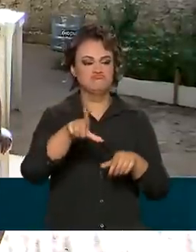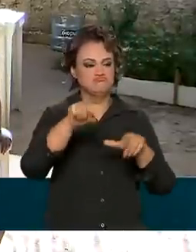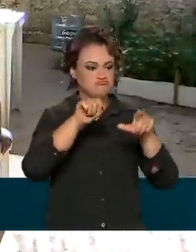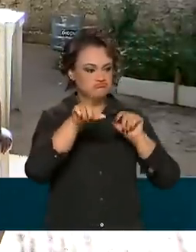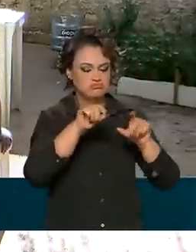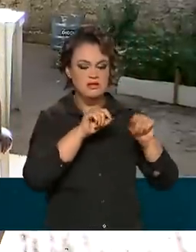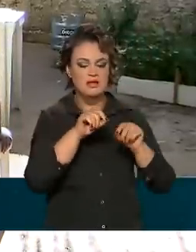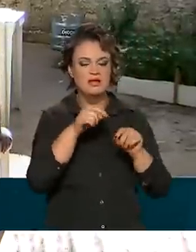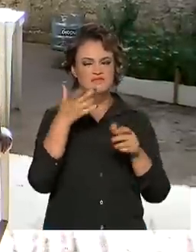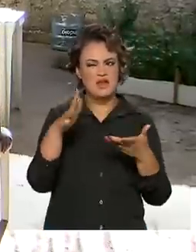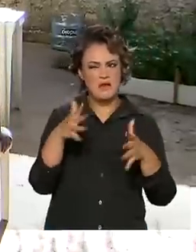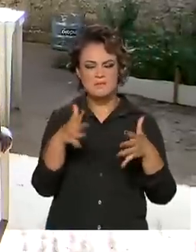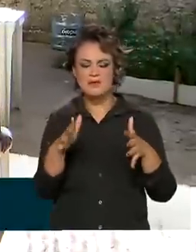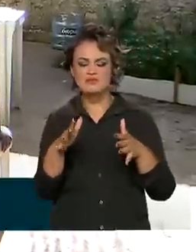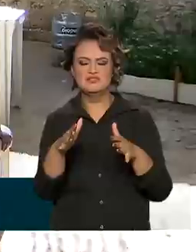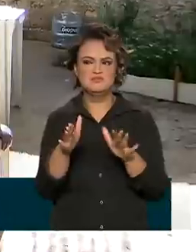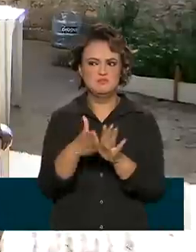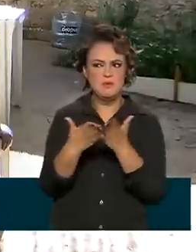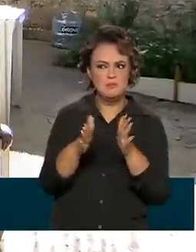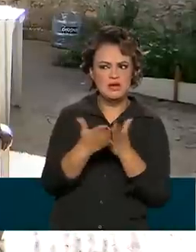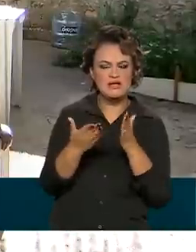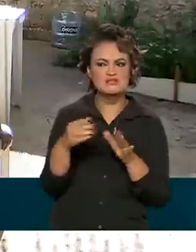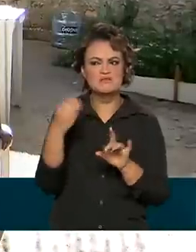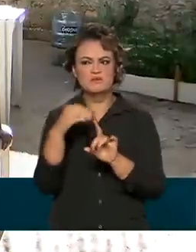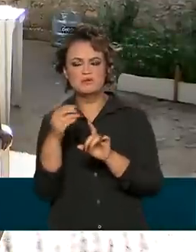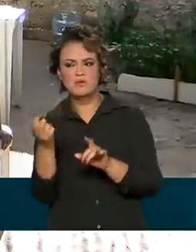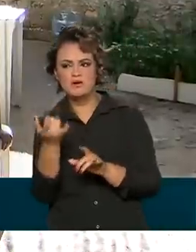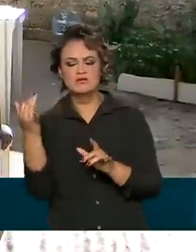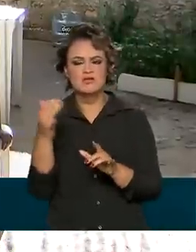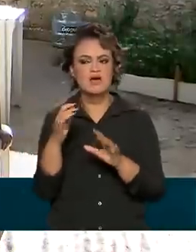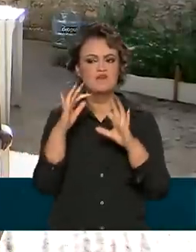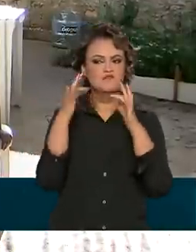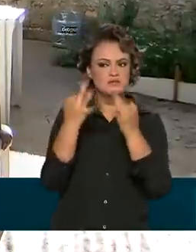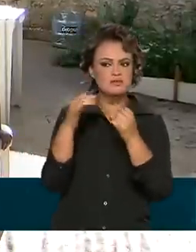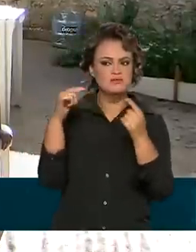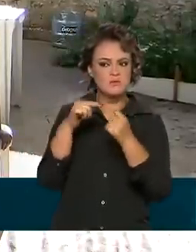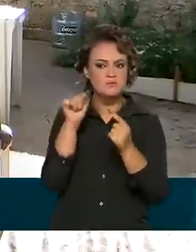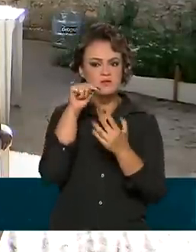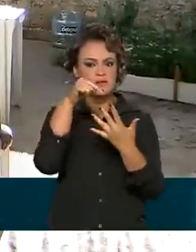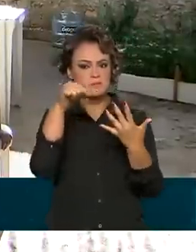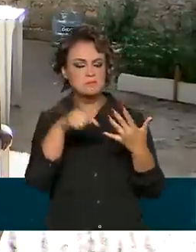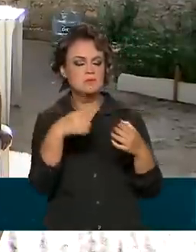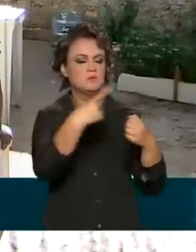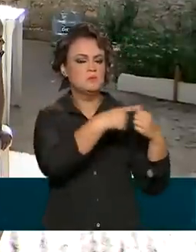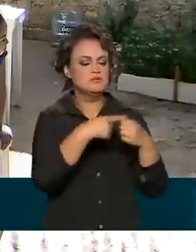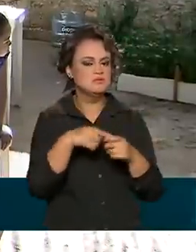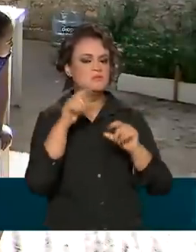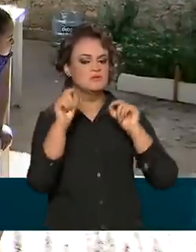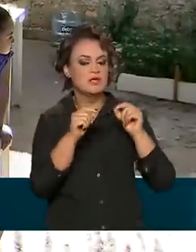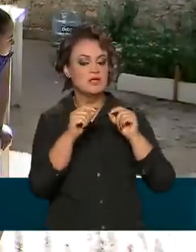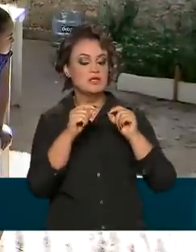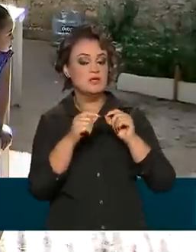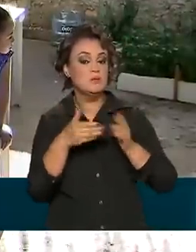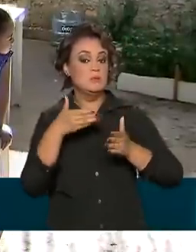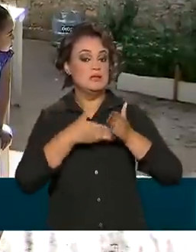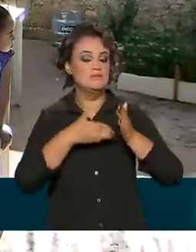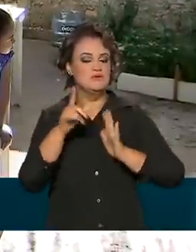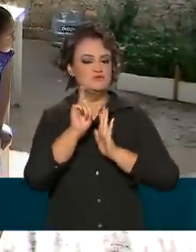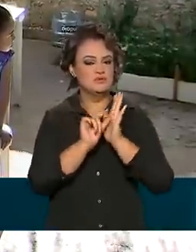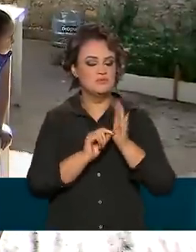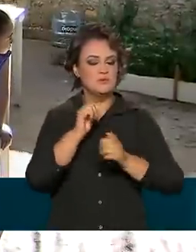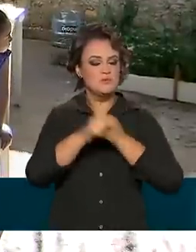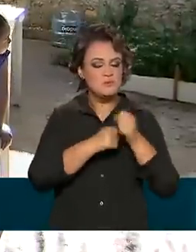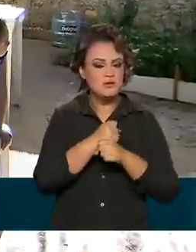considerando a estimativa de pobreza, a quantidade de famílias atendidas em cada município e o limite orçamentário